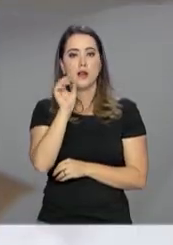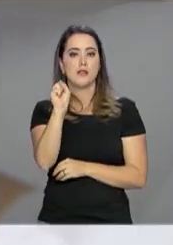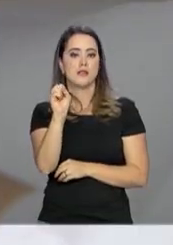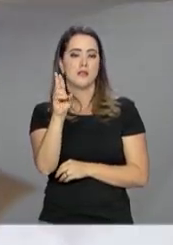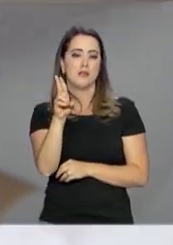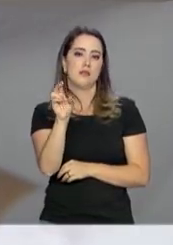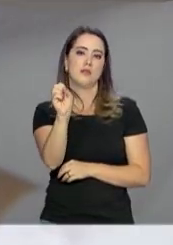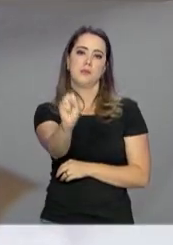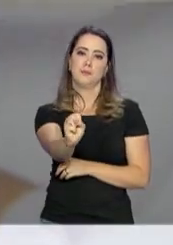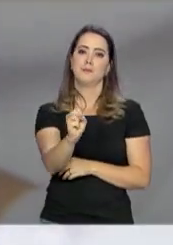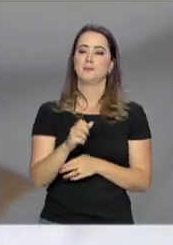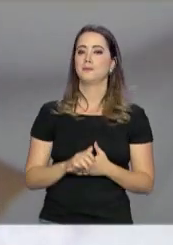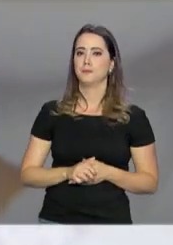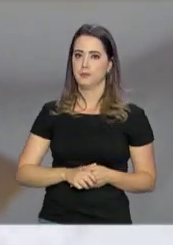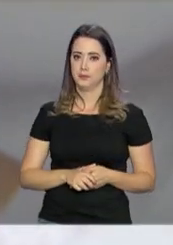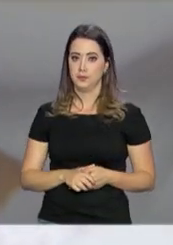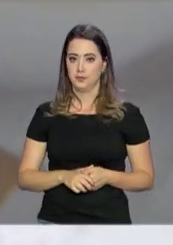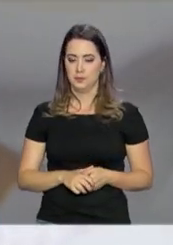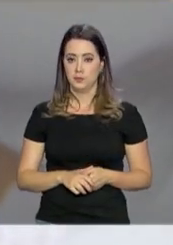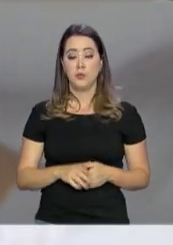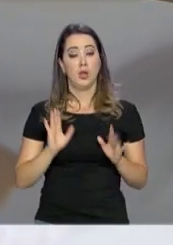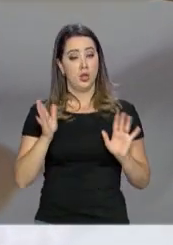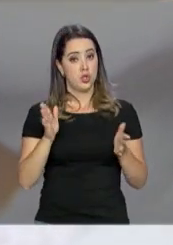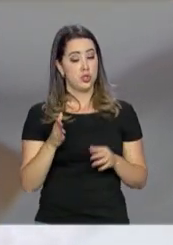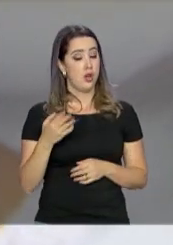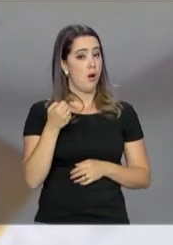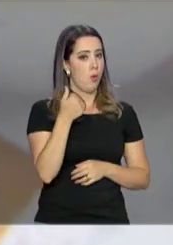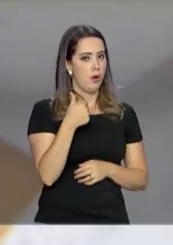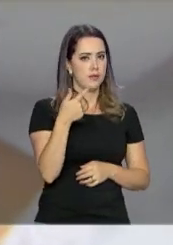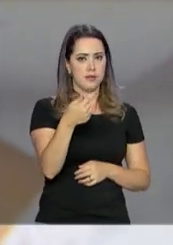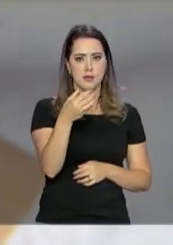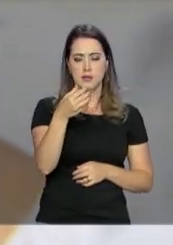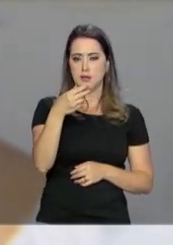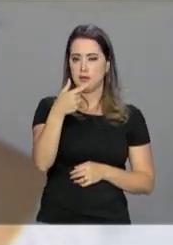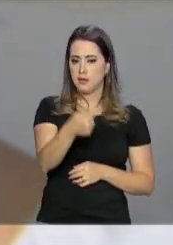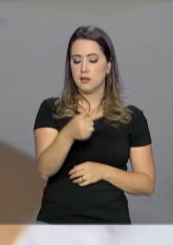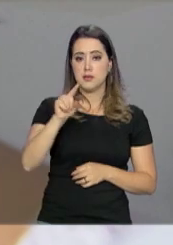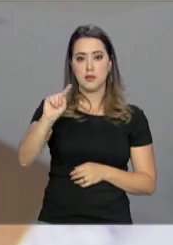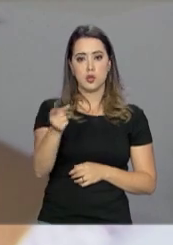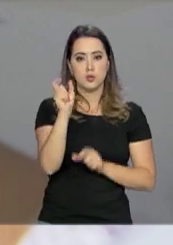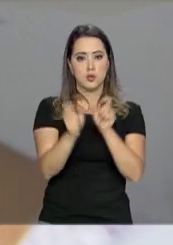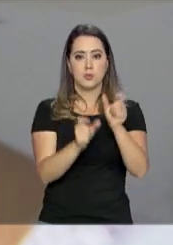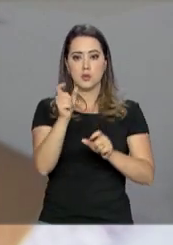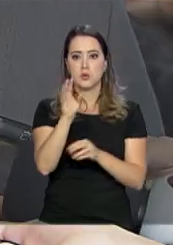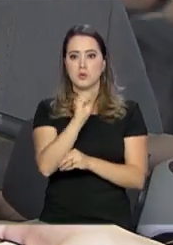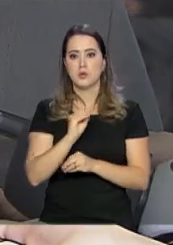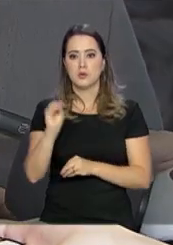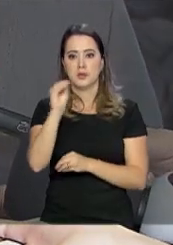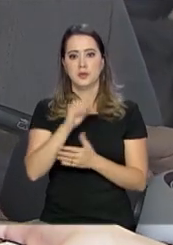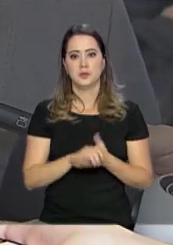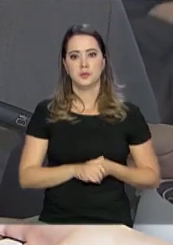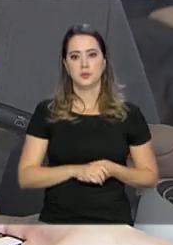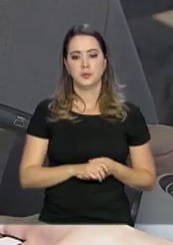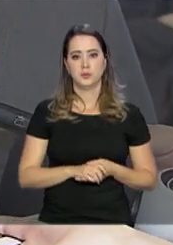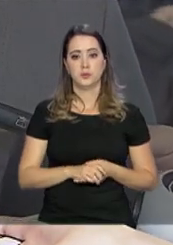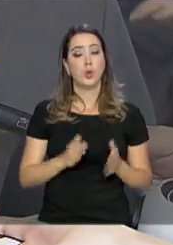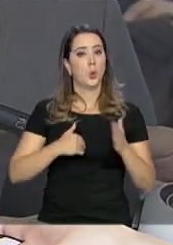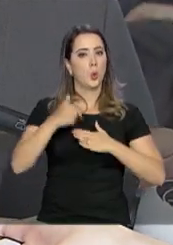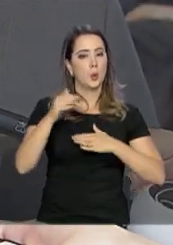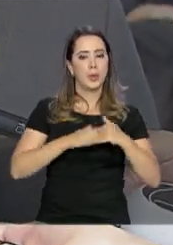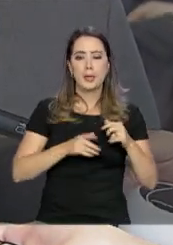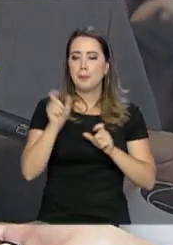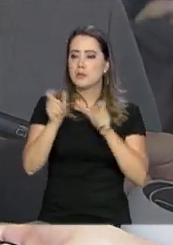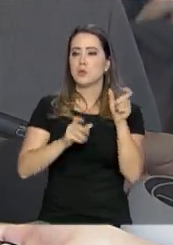Sistema Único de Saúde, o SUS. Já foram quase 77 mil pacientes tratados. Qualquer pessoa pode